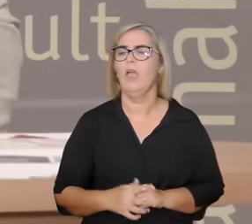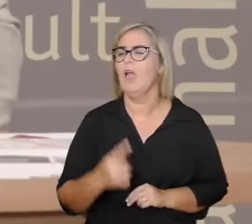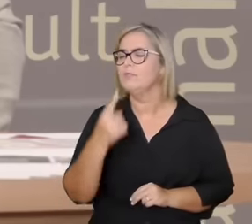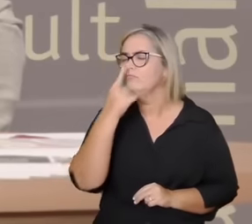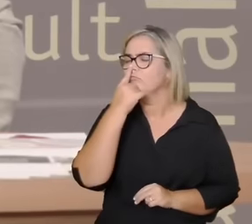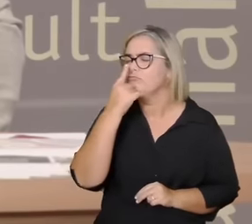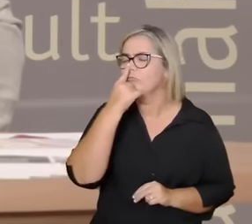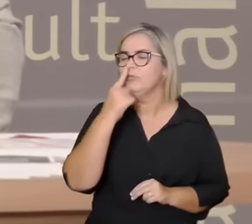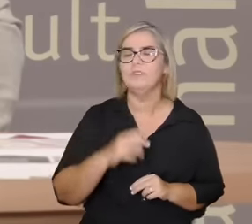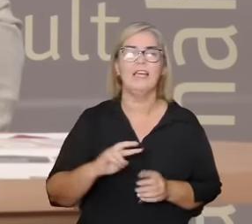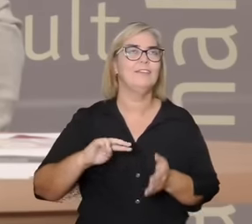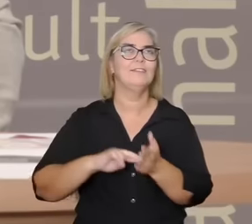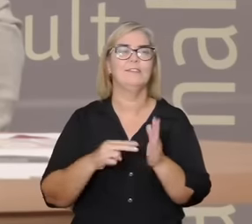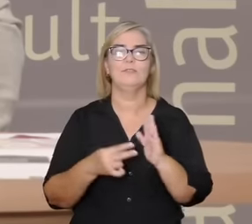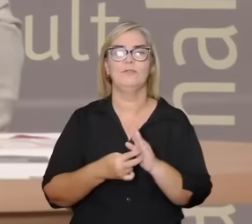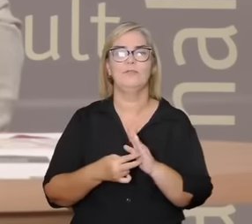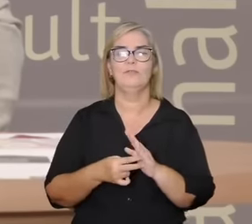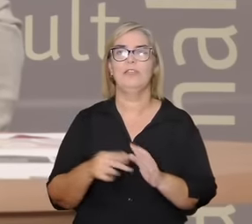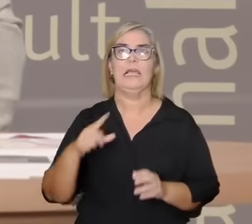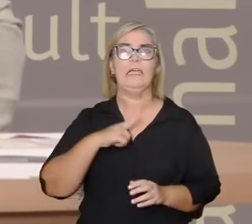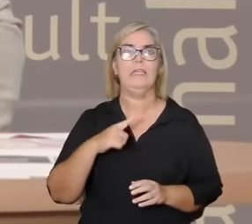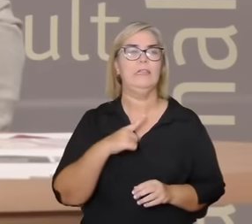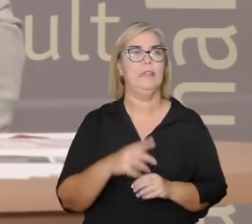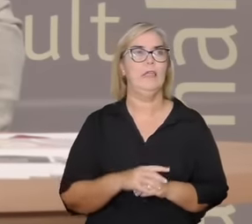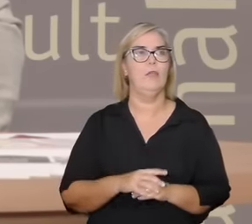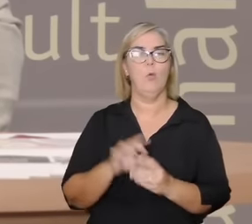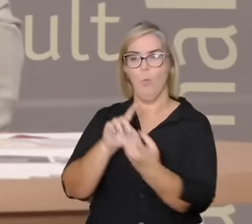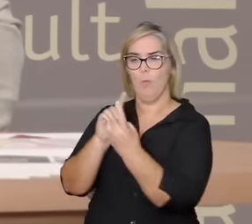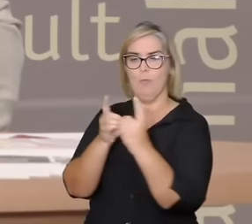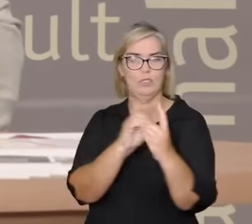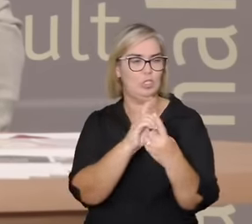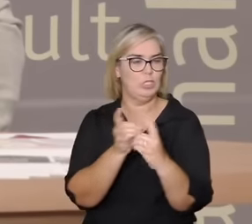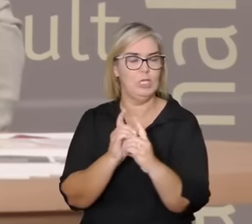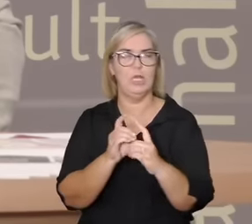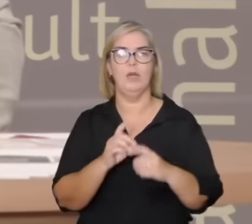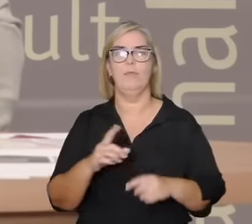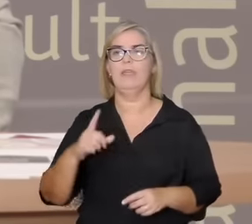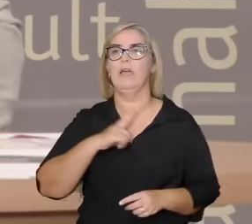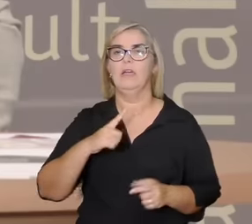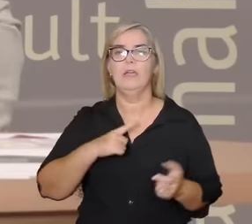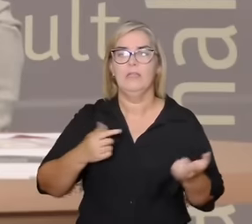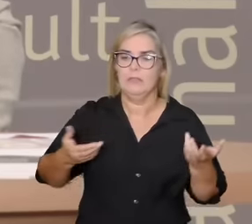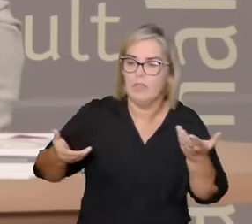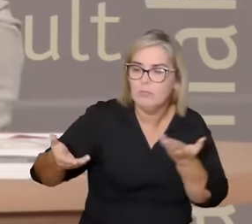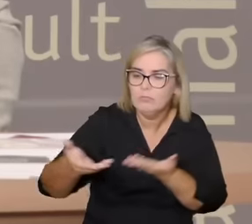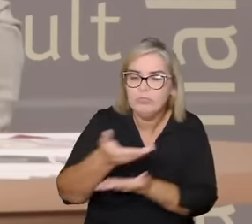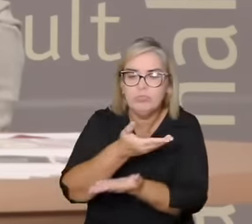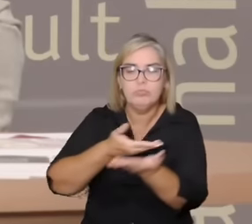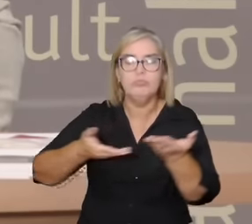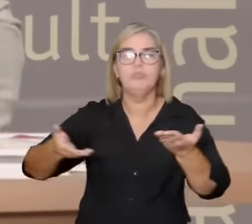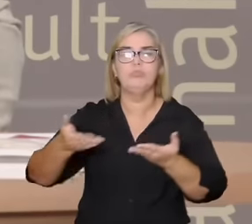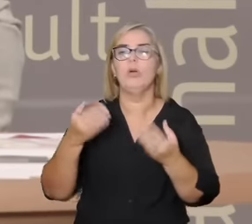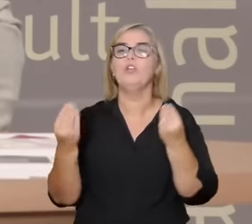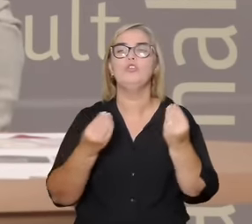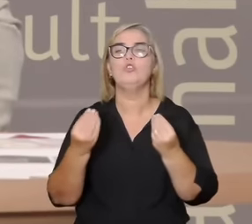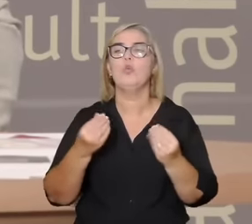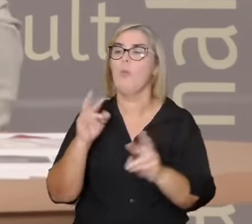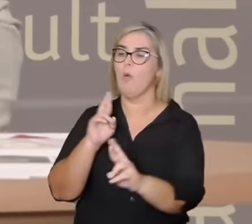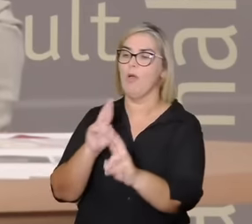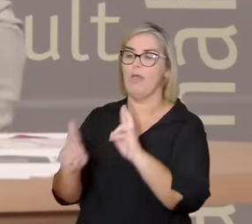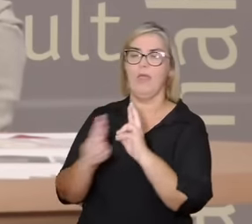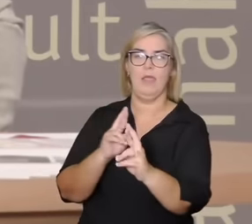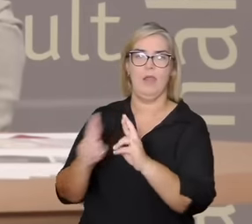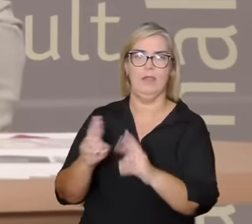mudança uma dinâmica de modificação da maneira como nós nos relacionamos